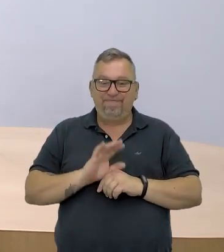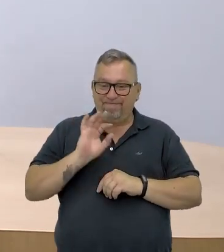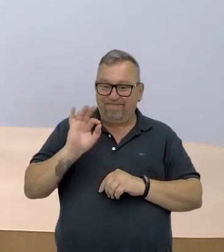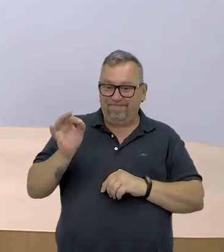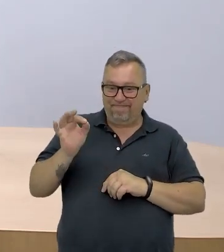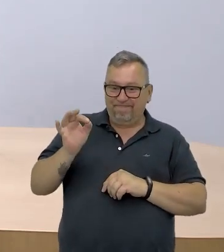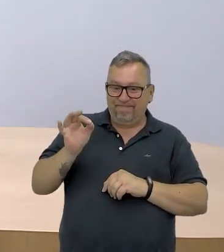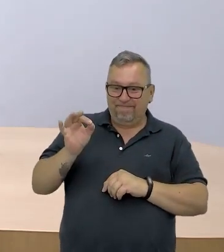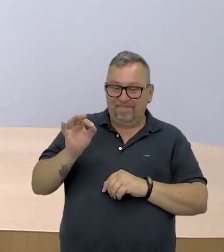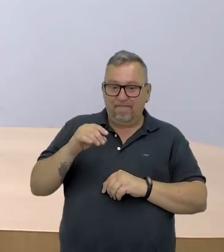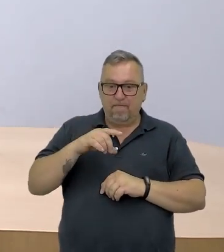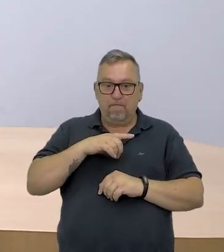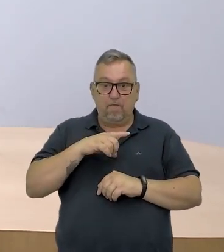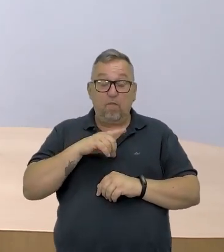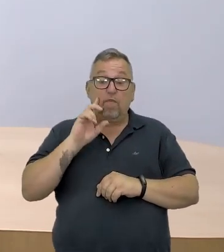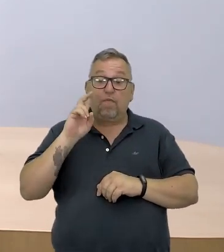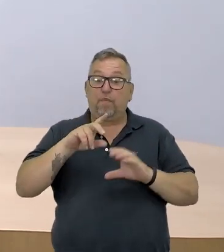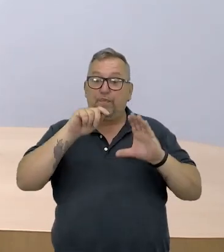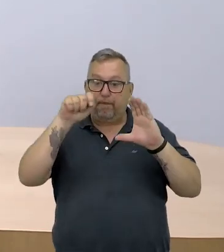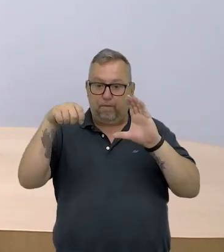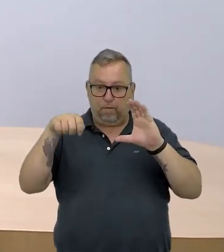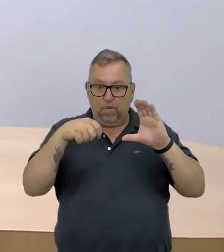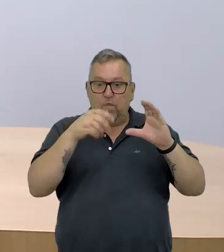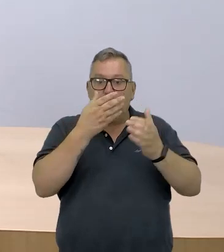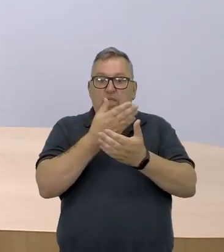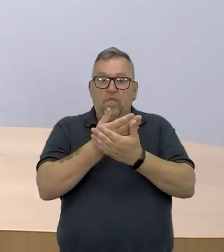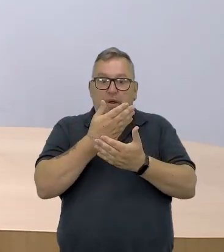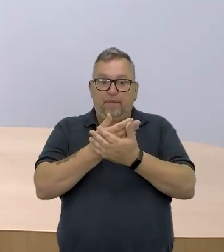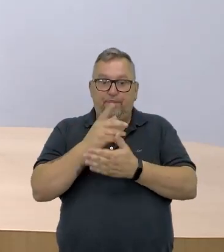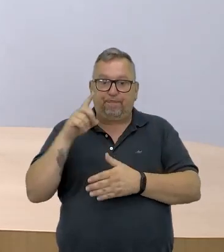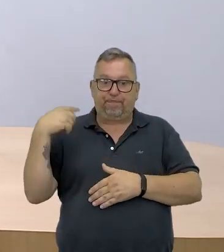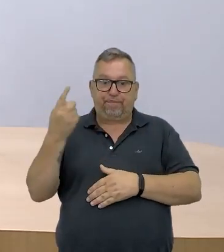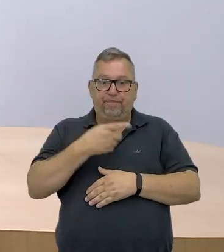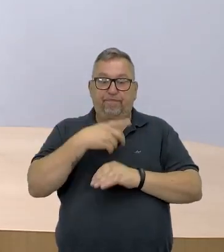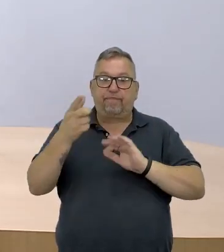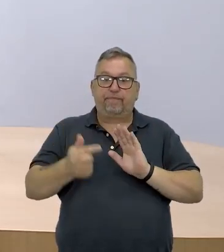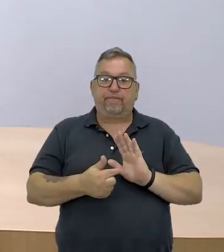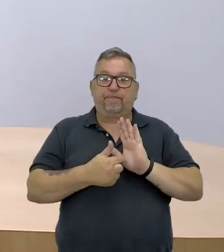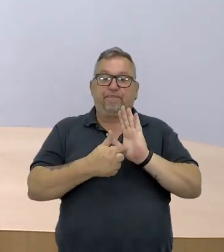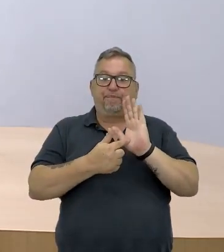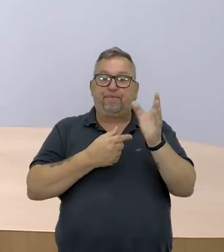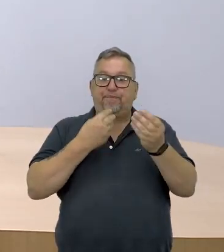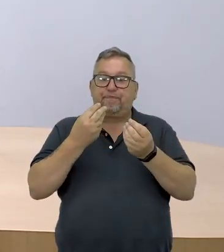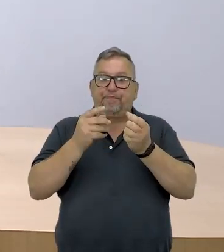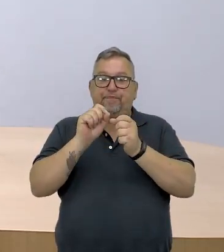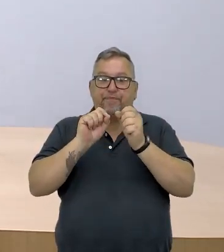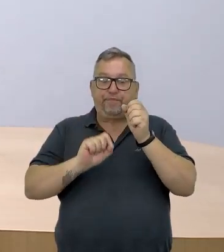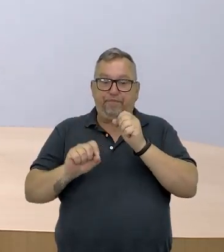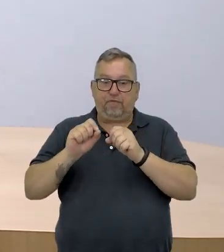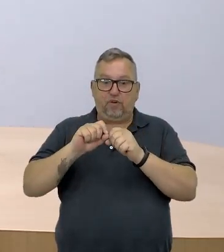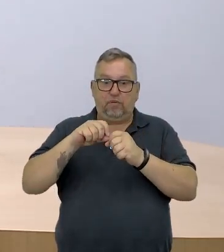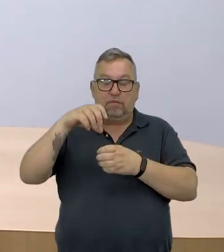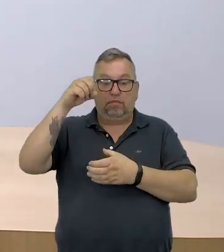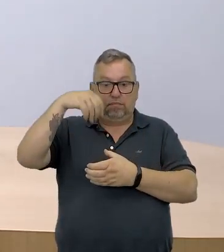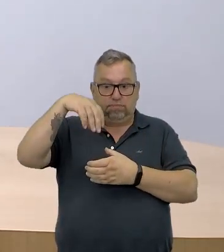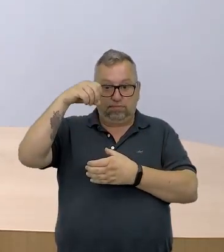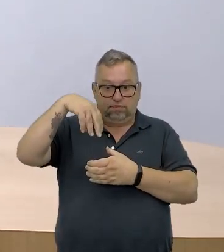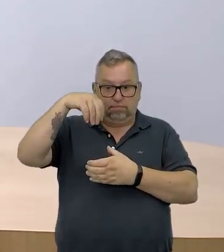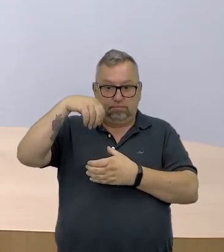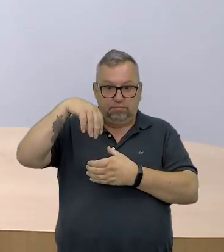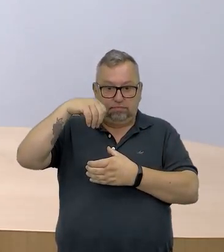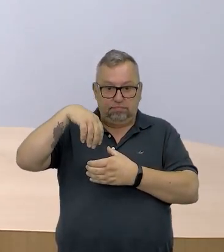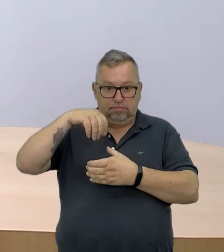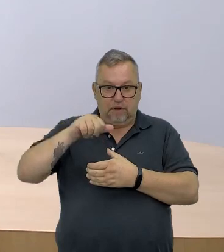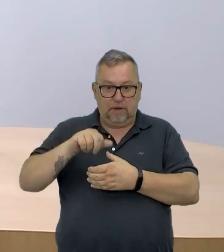Tá bom? A gente teve um vídeo, uma aula, em que a gente apresentou como é que fazia a instalação do